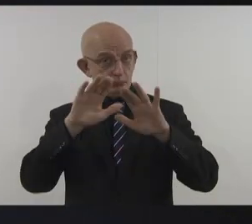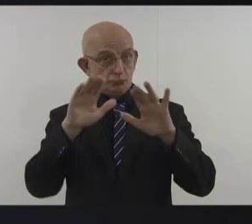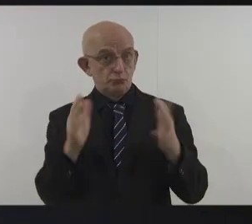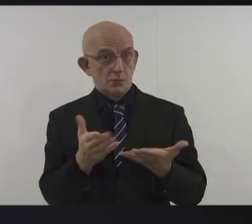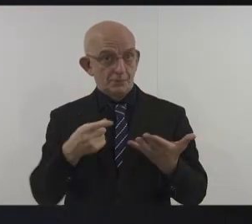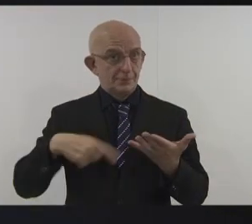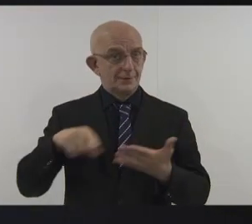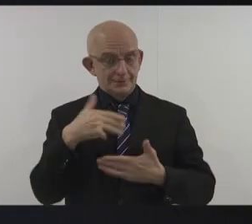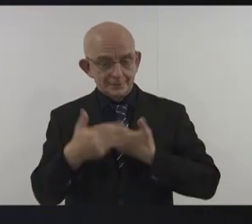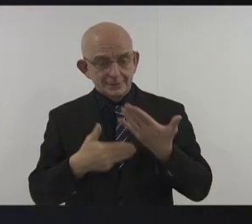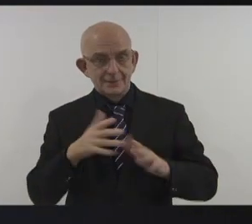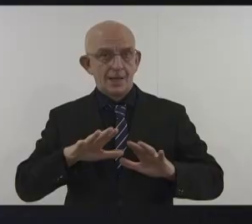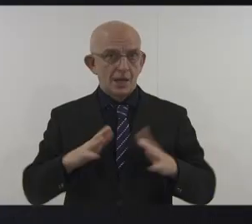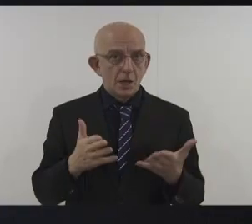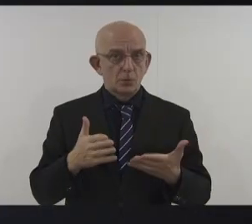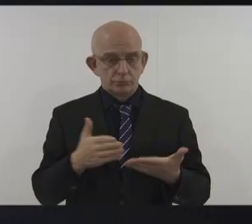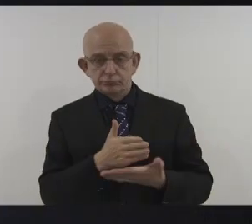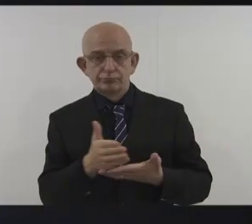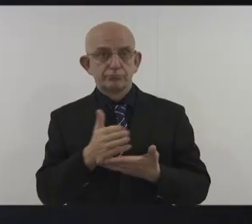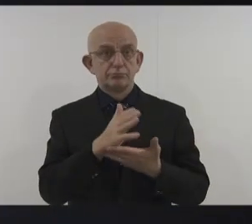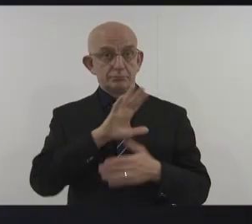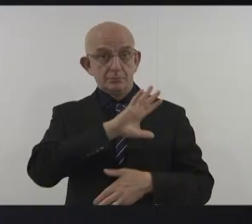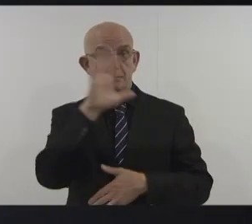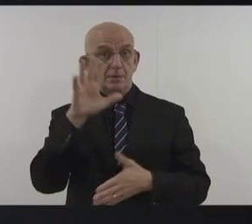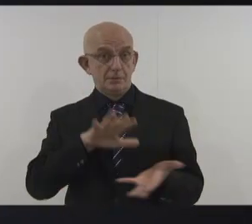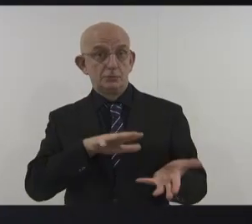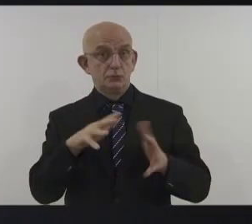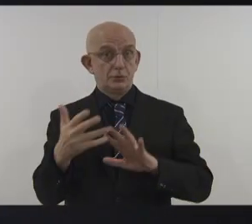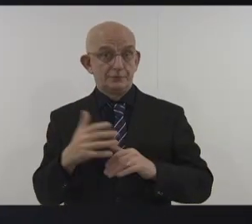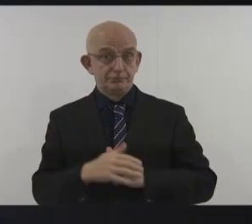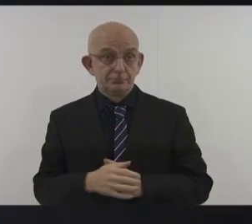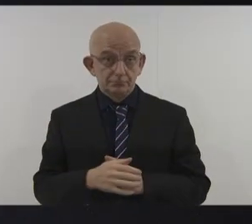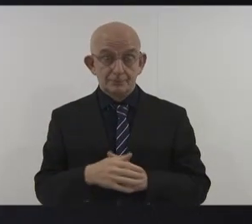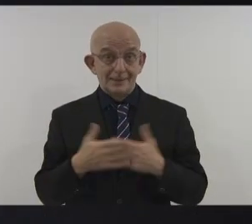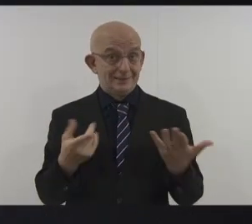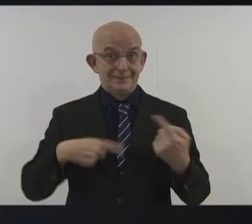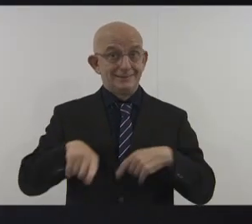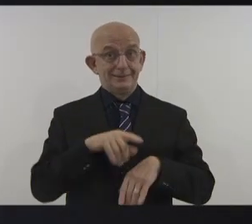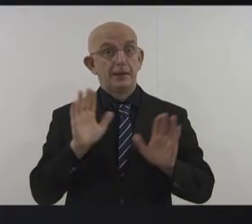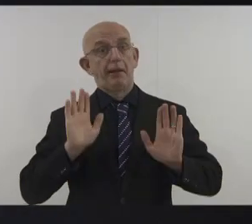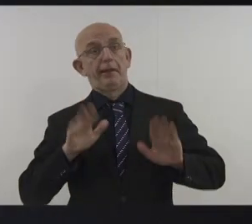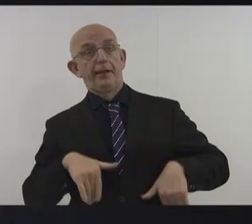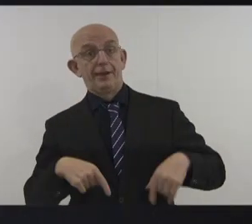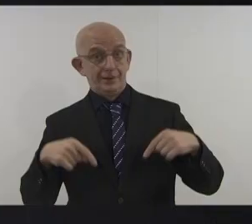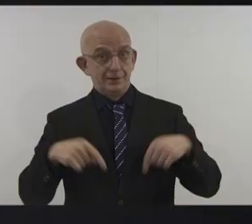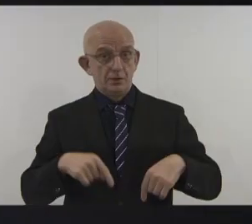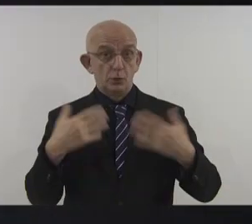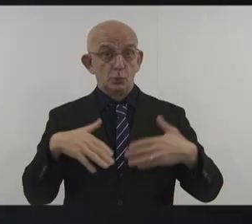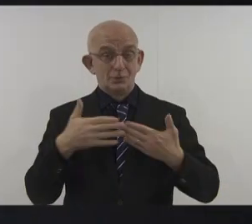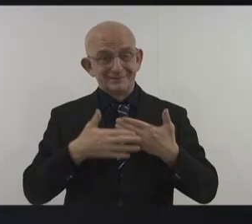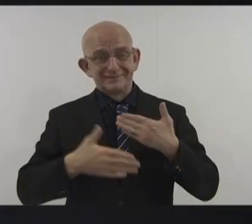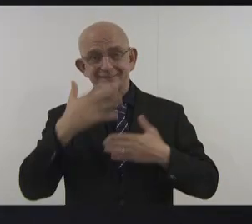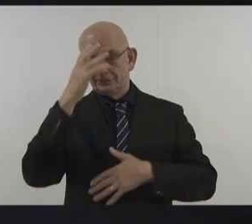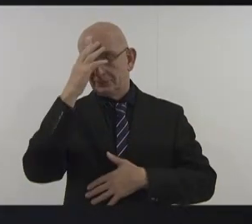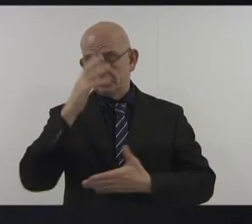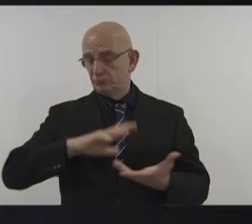o depois. Em nome do presidente Lula, I hope to see you next year in Brazil.